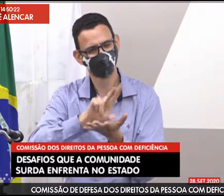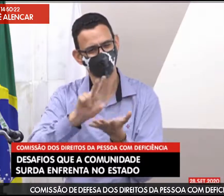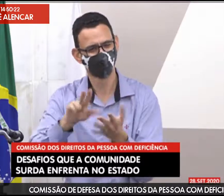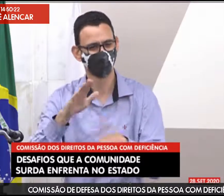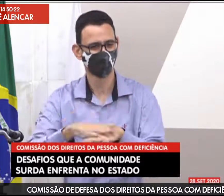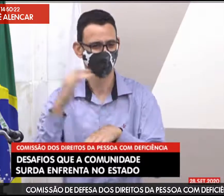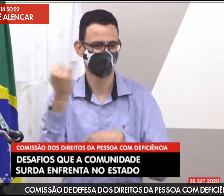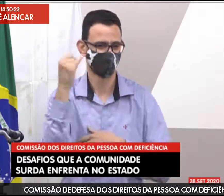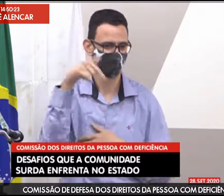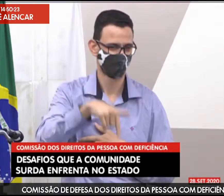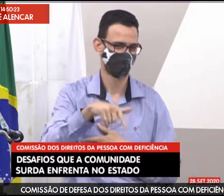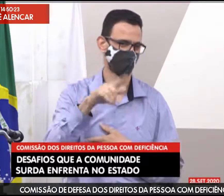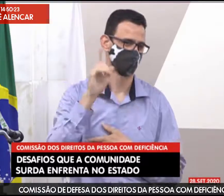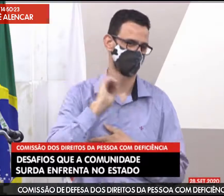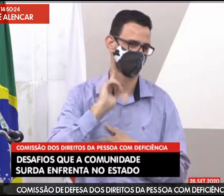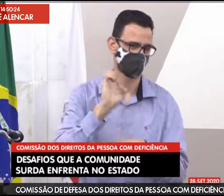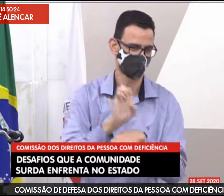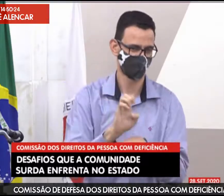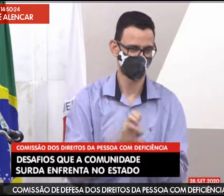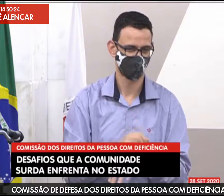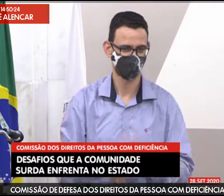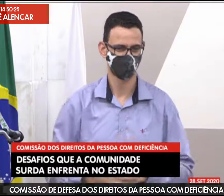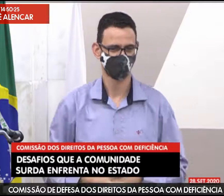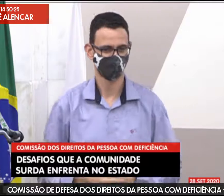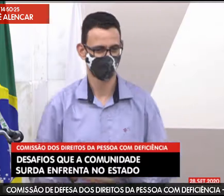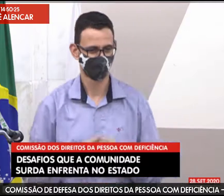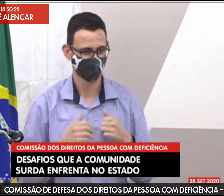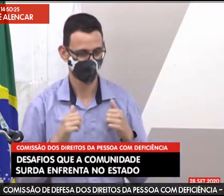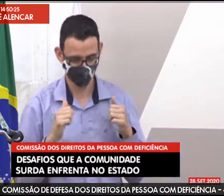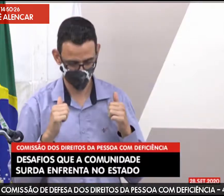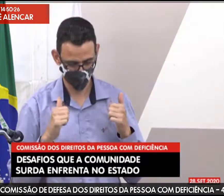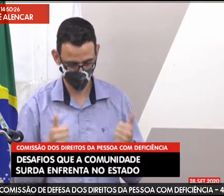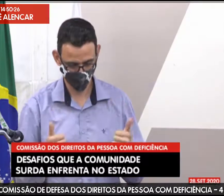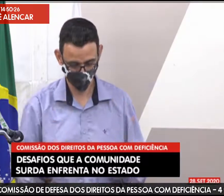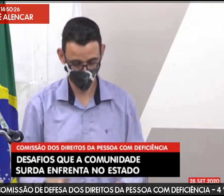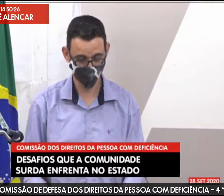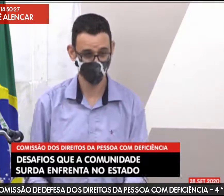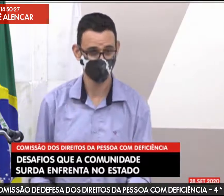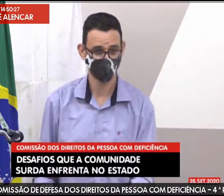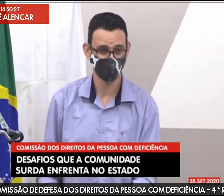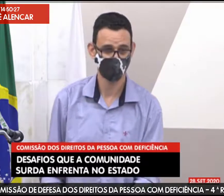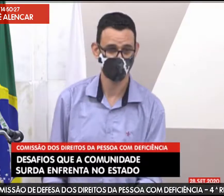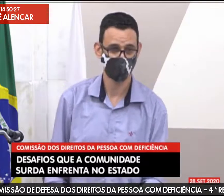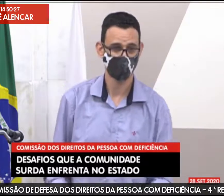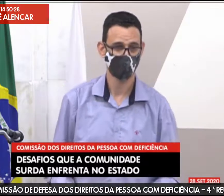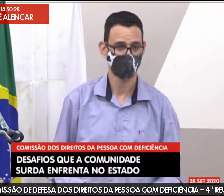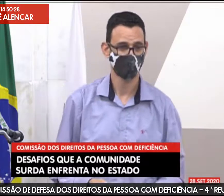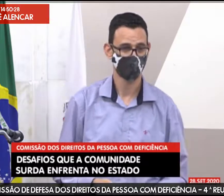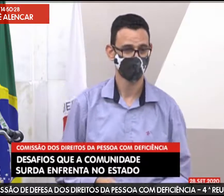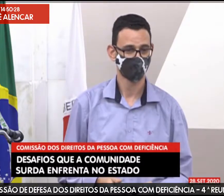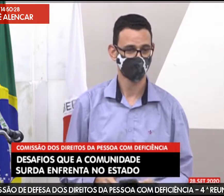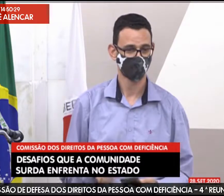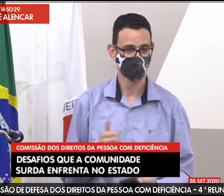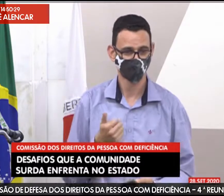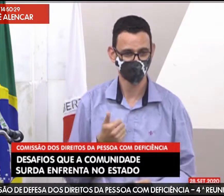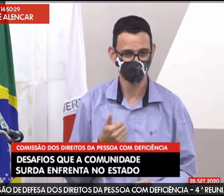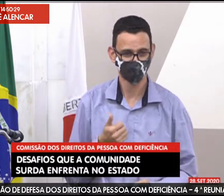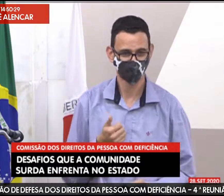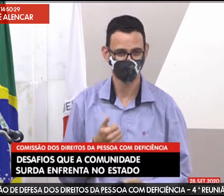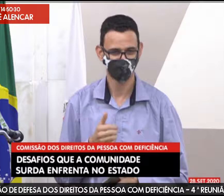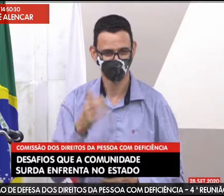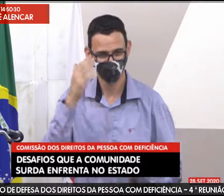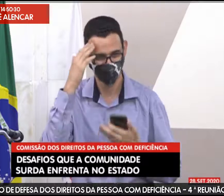não só a escola bilingue, mas também para a área de esportes em Minas Gerais.